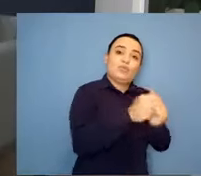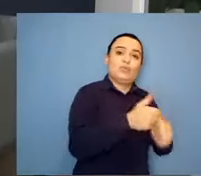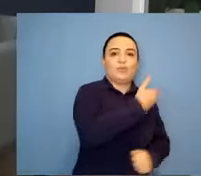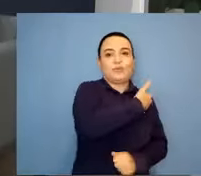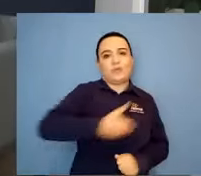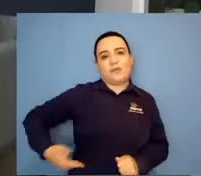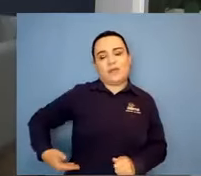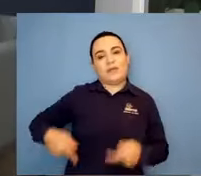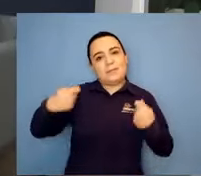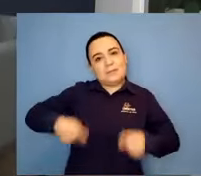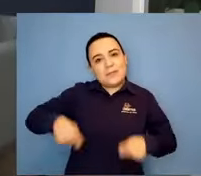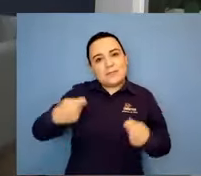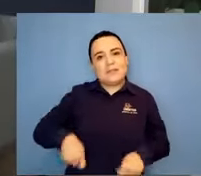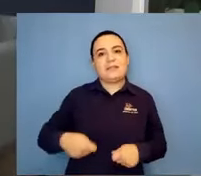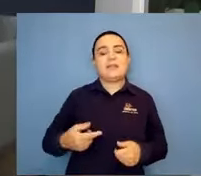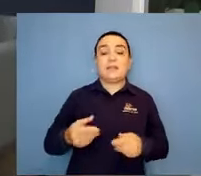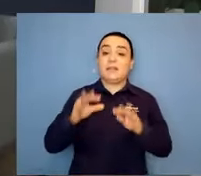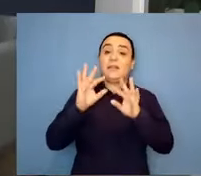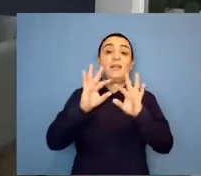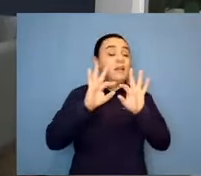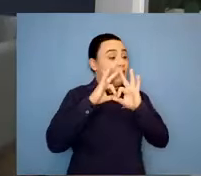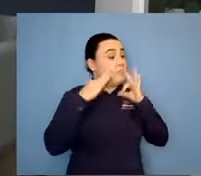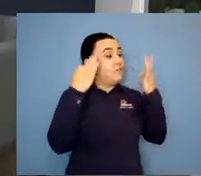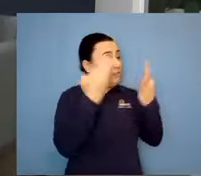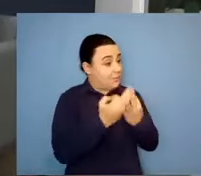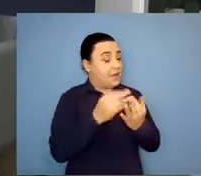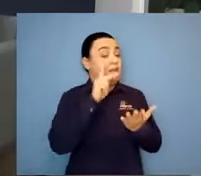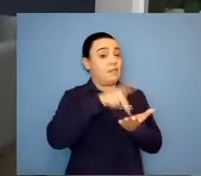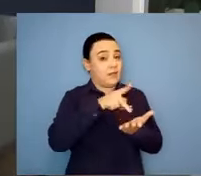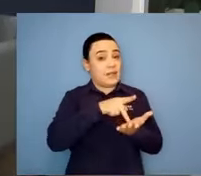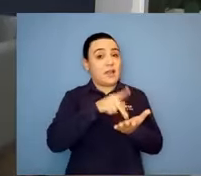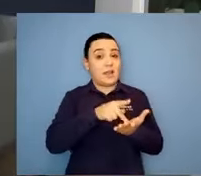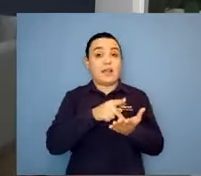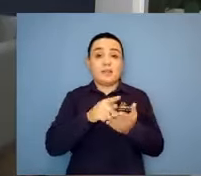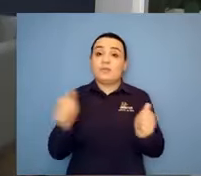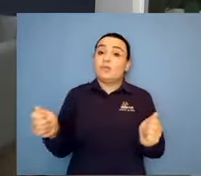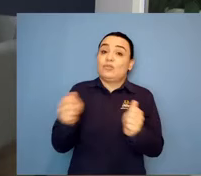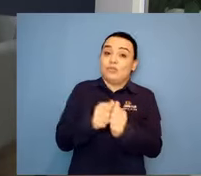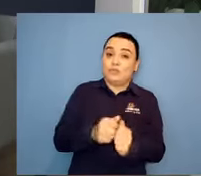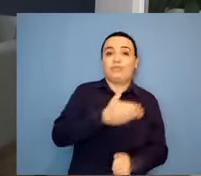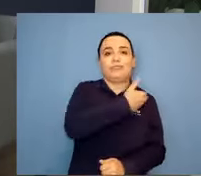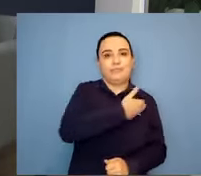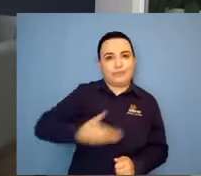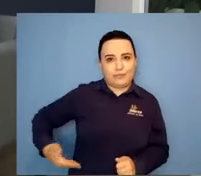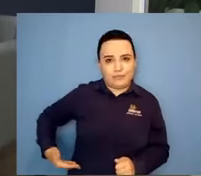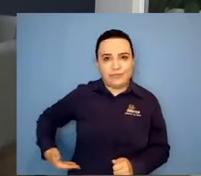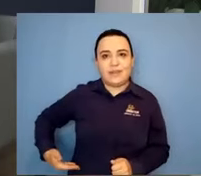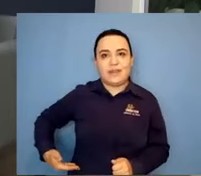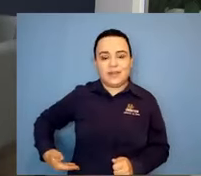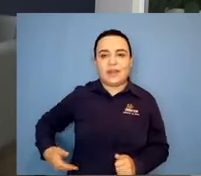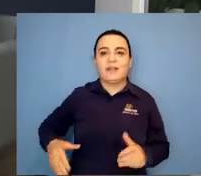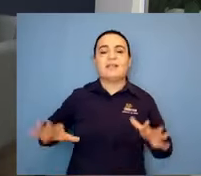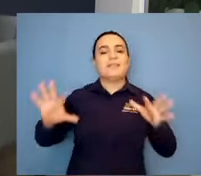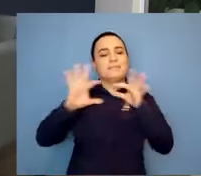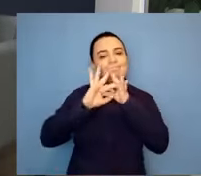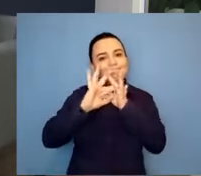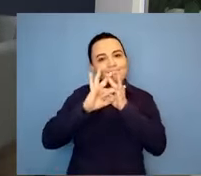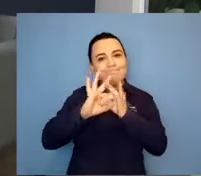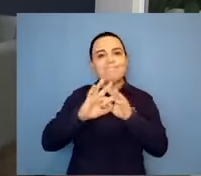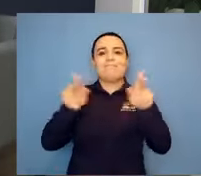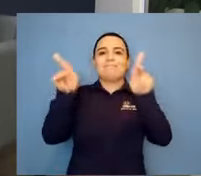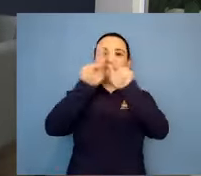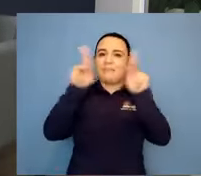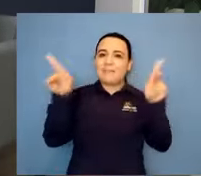famílias que compõem. E o poder público num espírito de fraternidade, né? Que já está na nossa